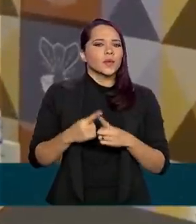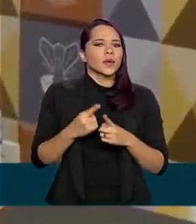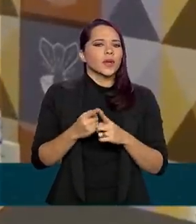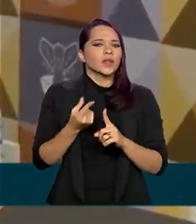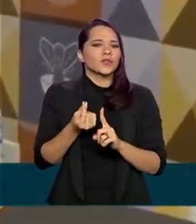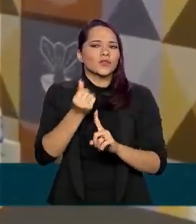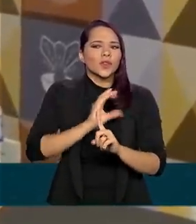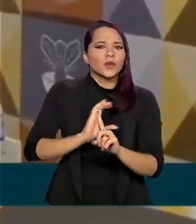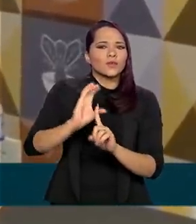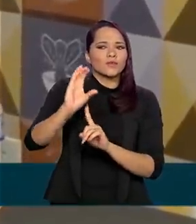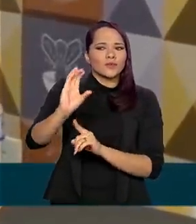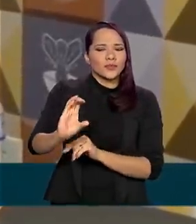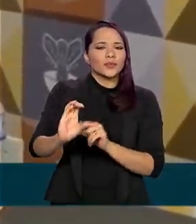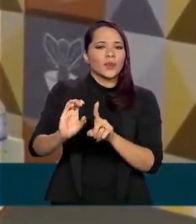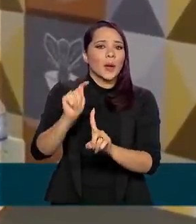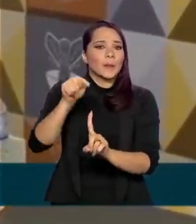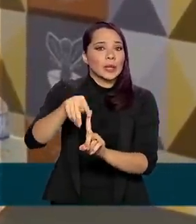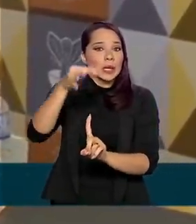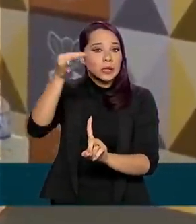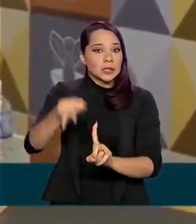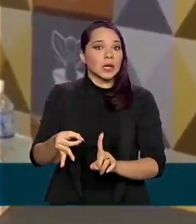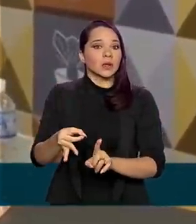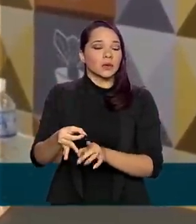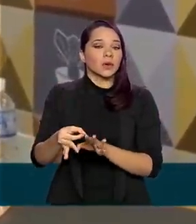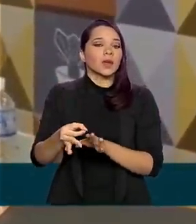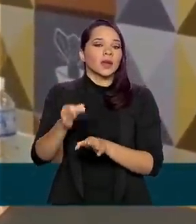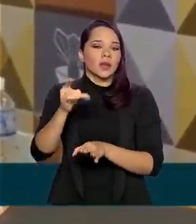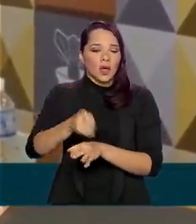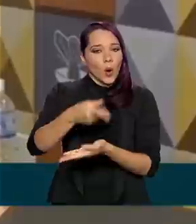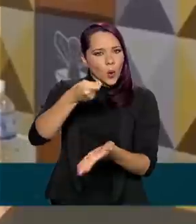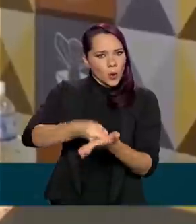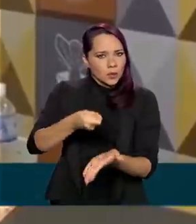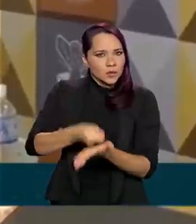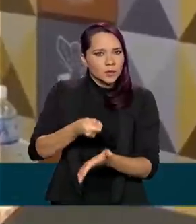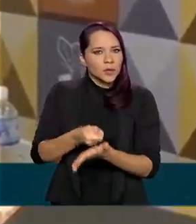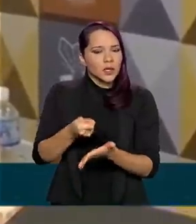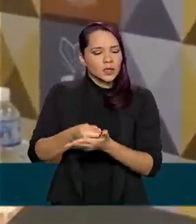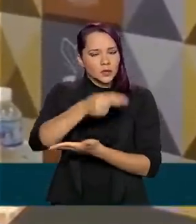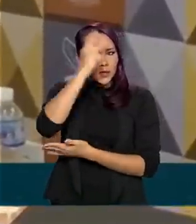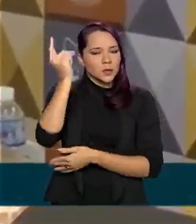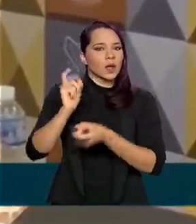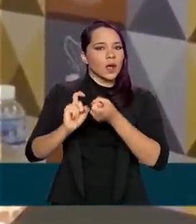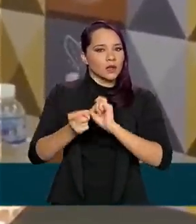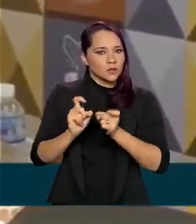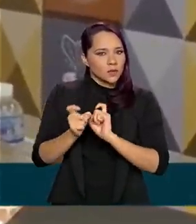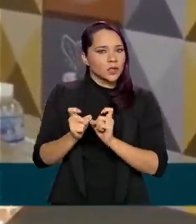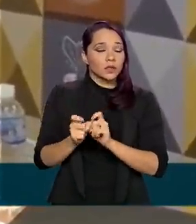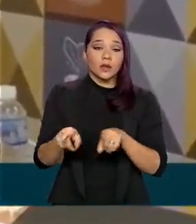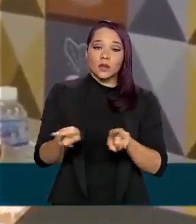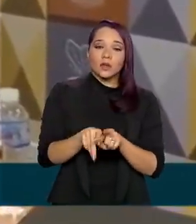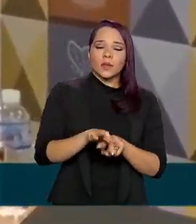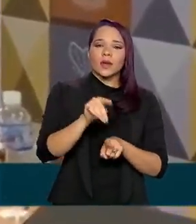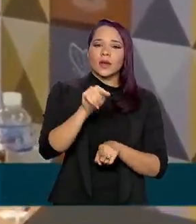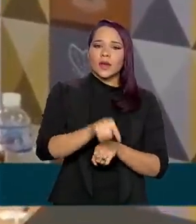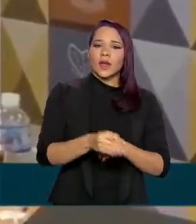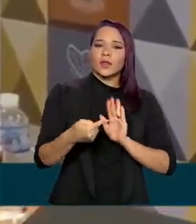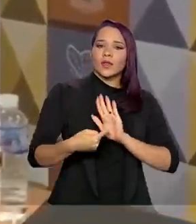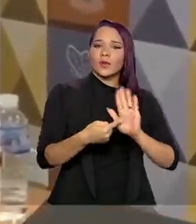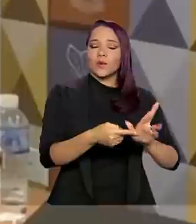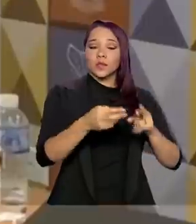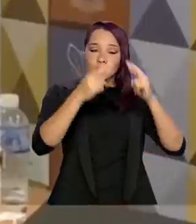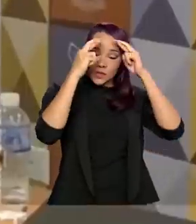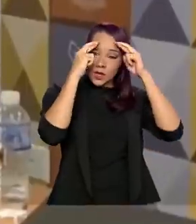aplicação adequada do recurso público, além de ser uma obrigação de quem é de ministra, é também uma normalização de